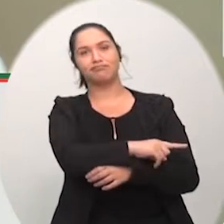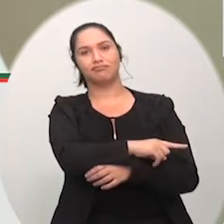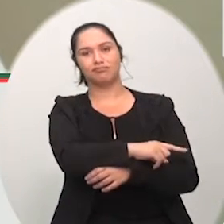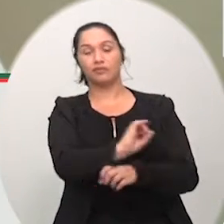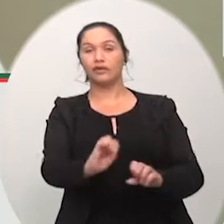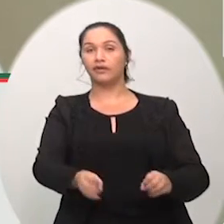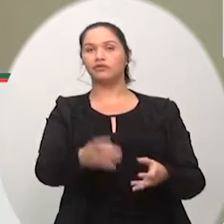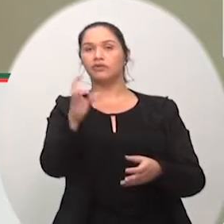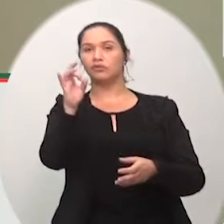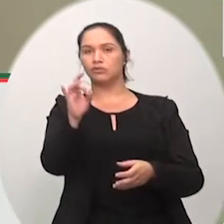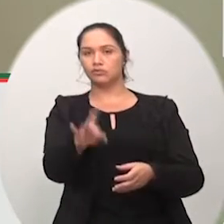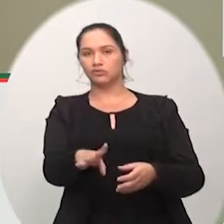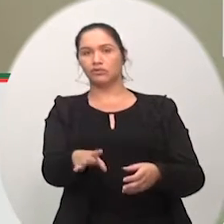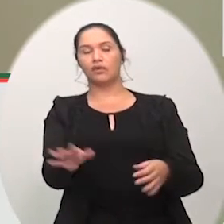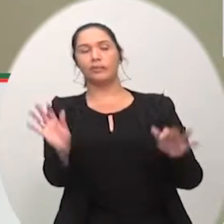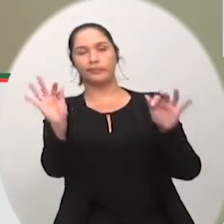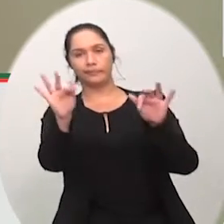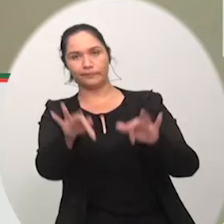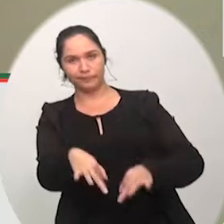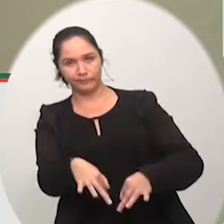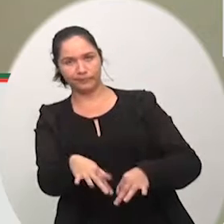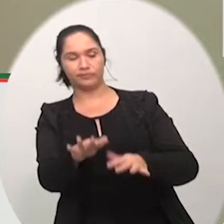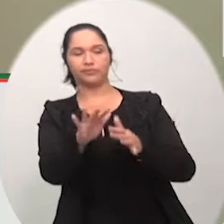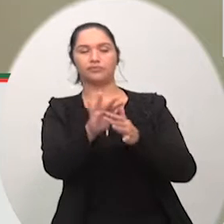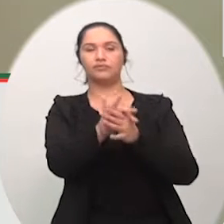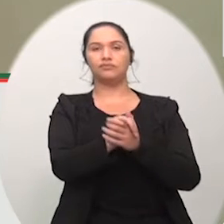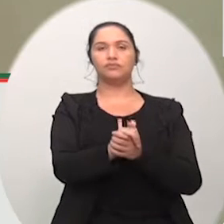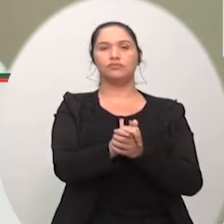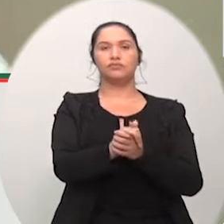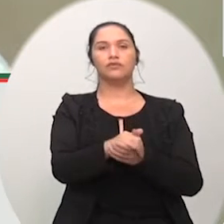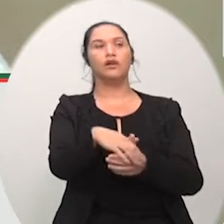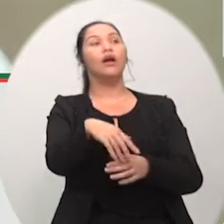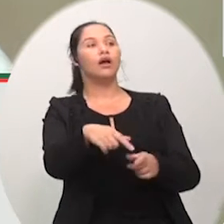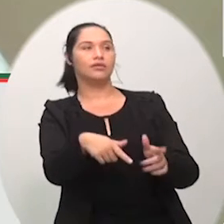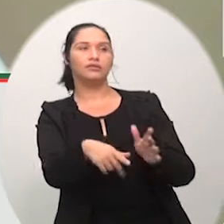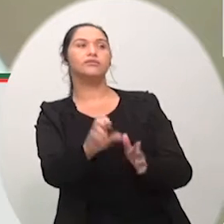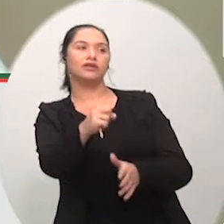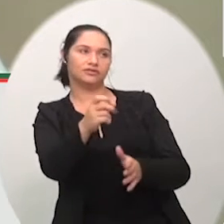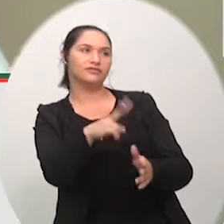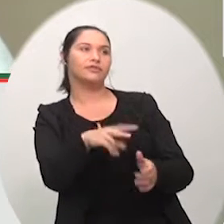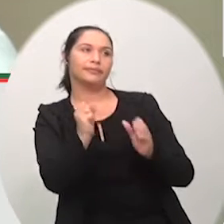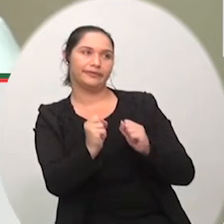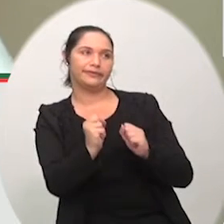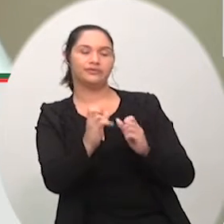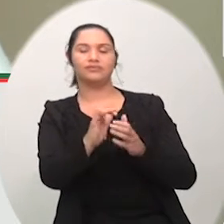só para concluir, eu acho que nós temos que tomar... Pois não, vereador? Não está misturando.